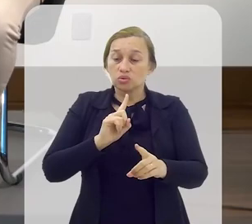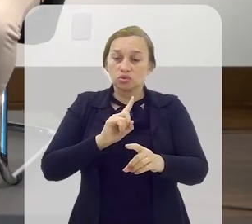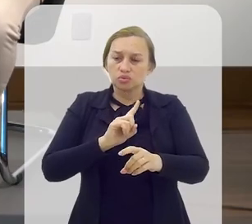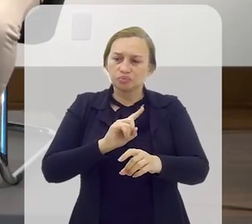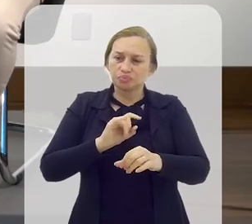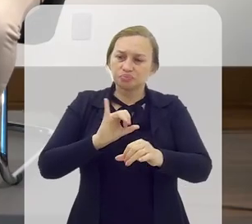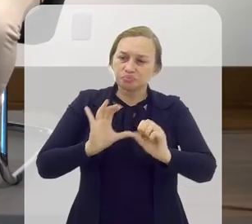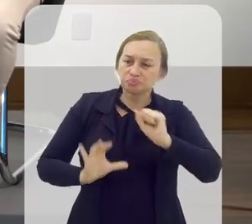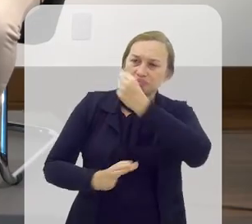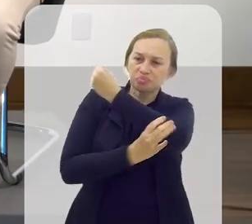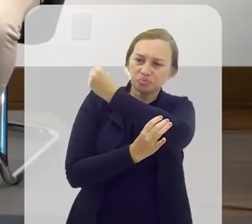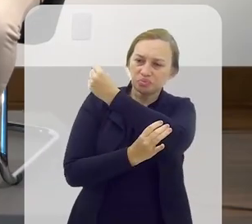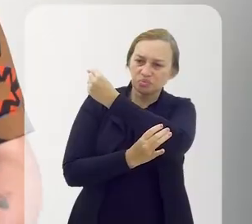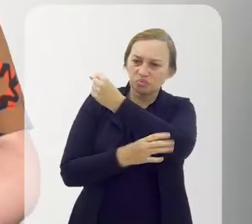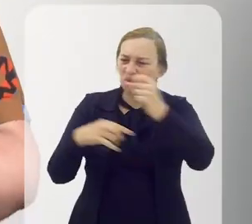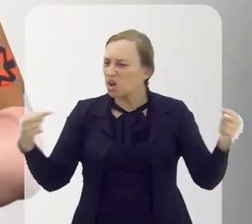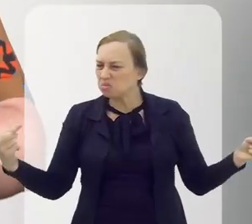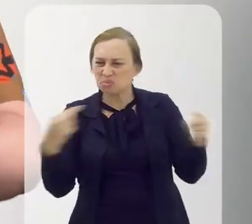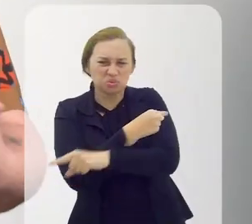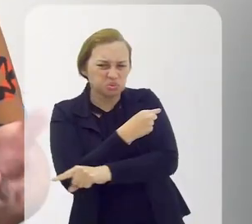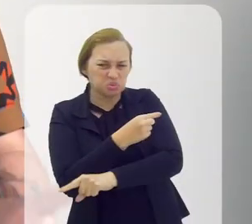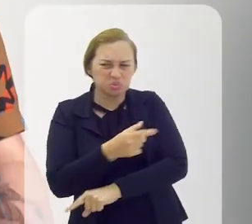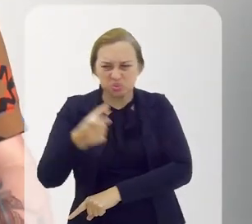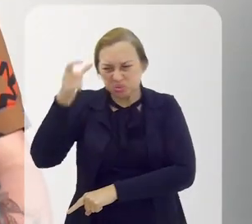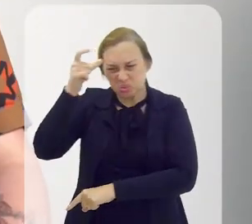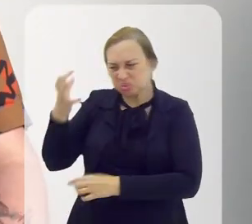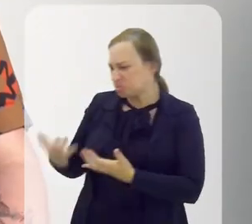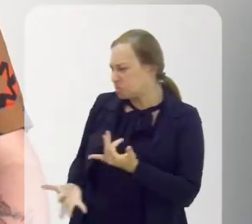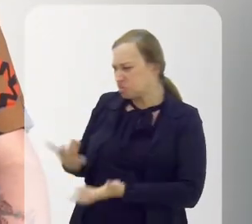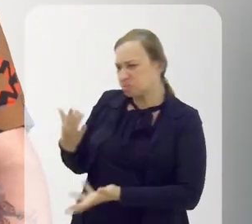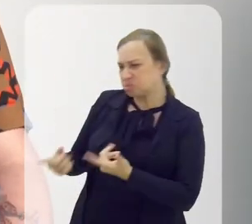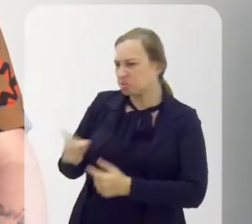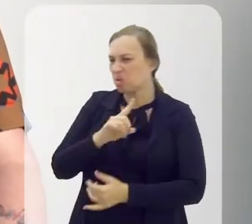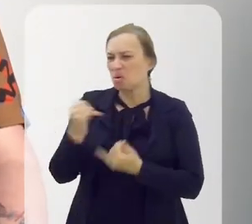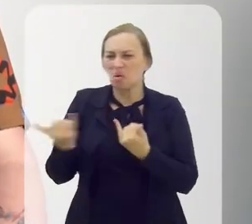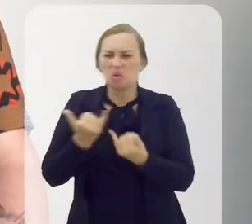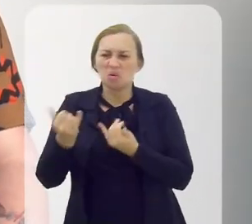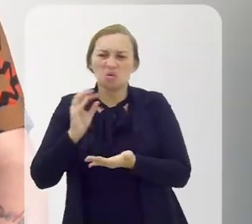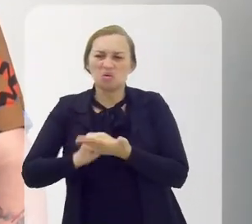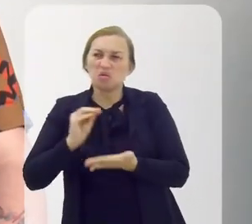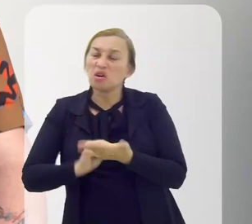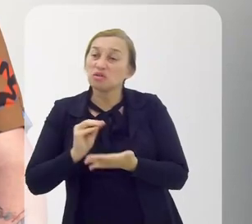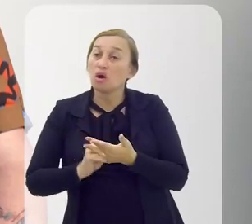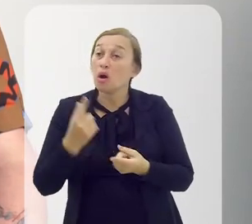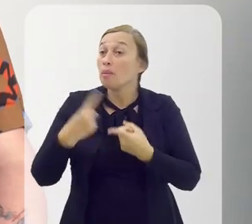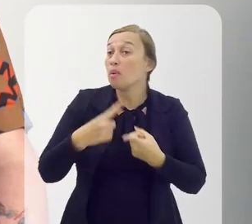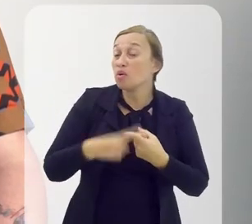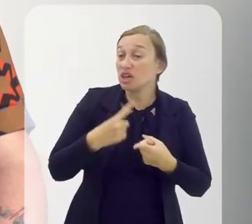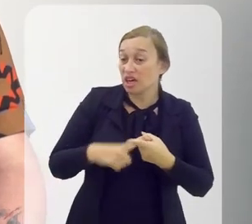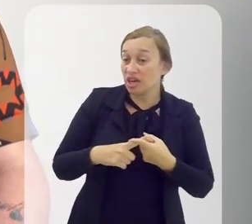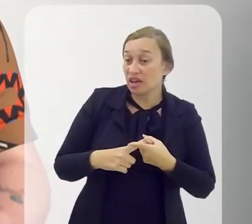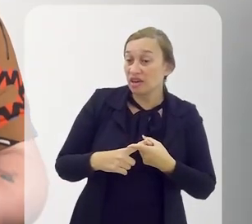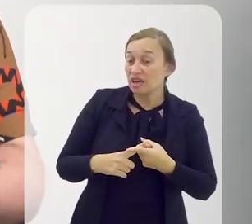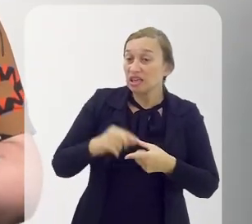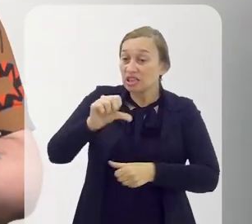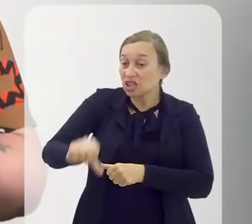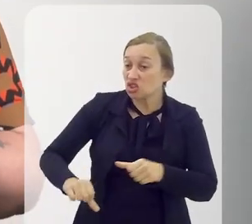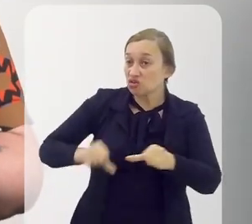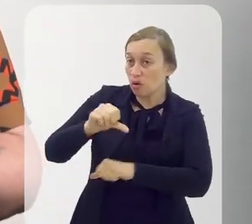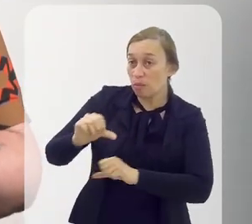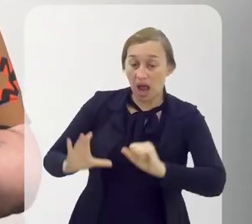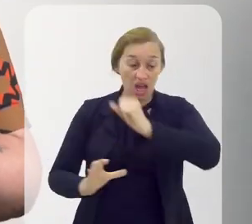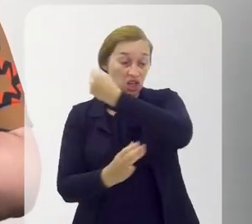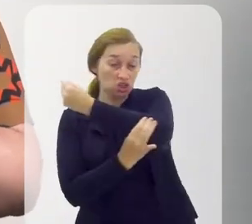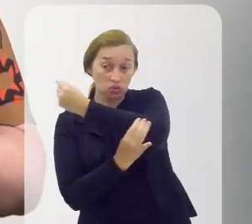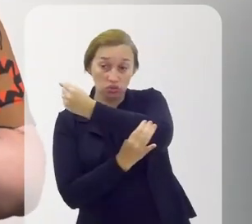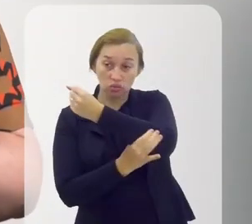que Exu não tem nada a ver com o diabo, que não tem nada a ver daquilo que contavam para a gente. Eu falei, mas essa é a desinformação, porque tornar Exu